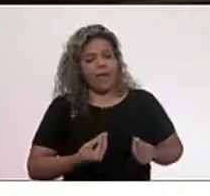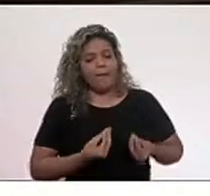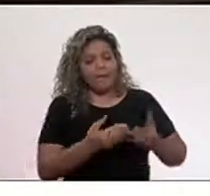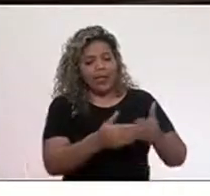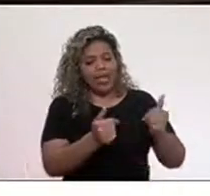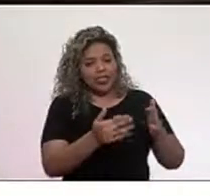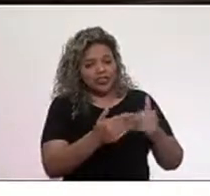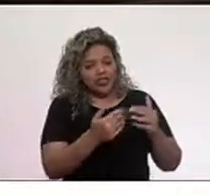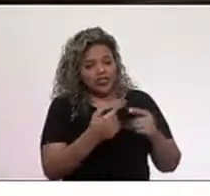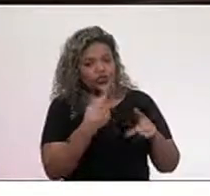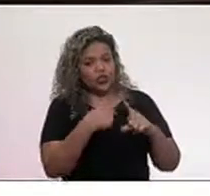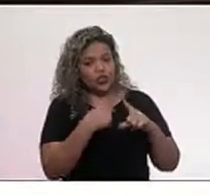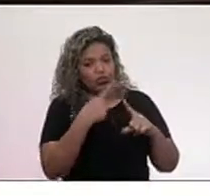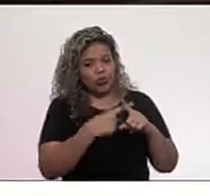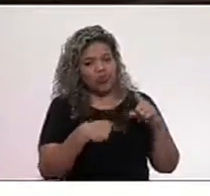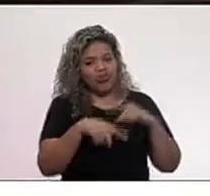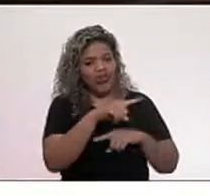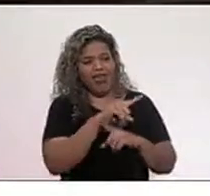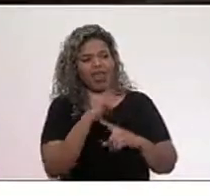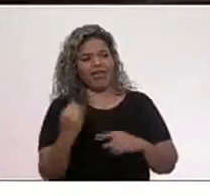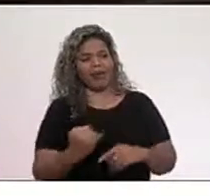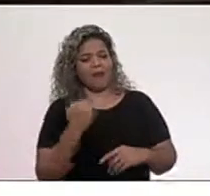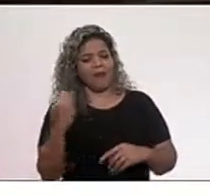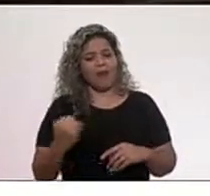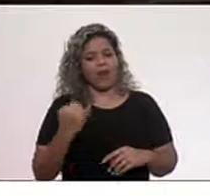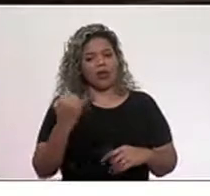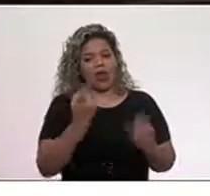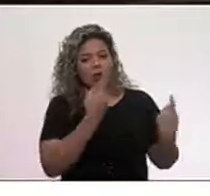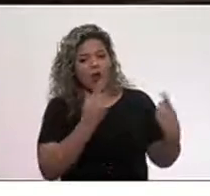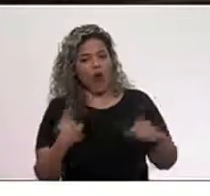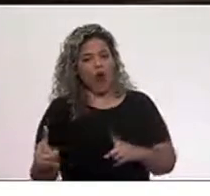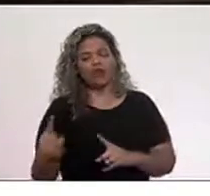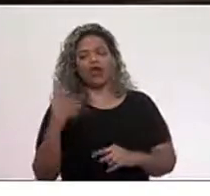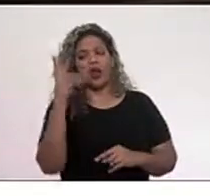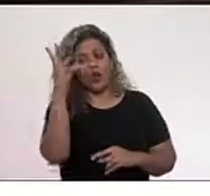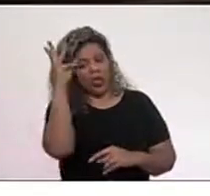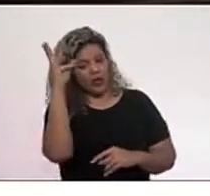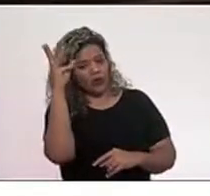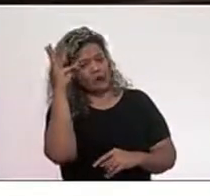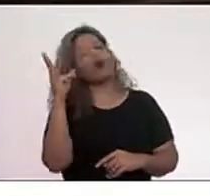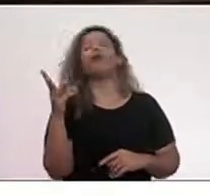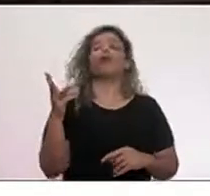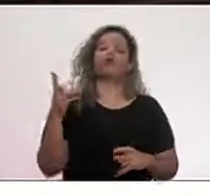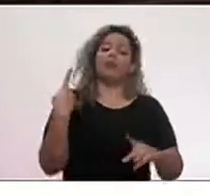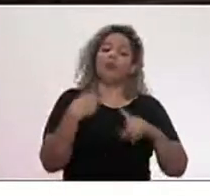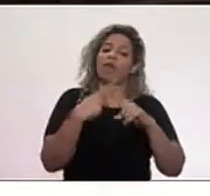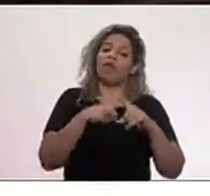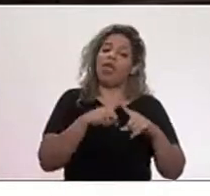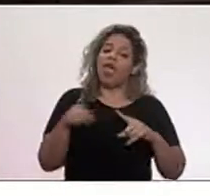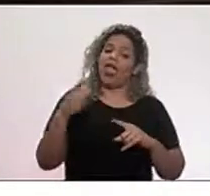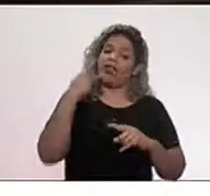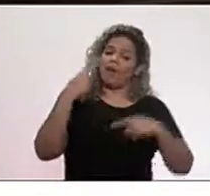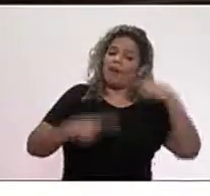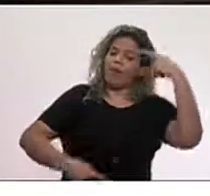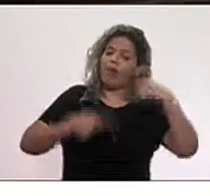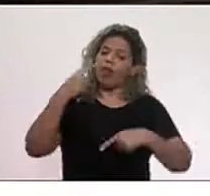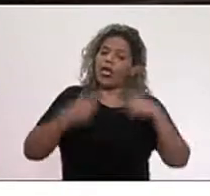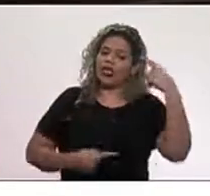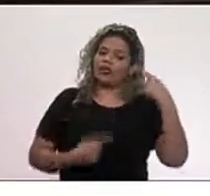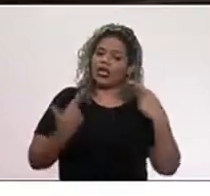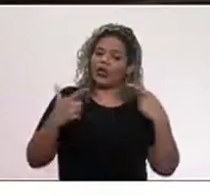descumprimento de preceito fundamental contra o governador Wilson Witzel, pela sua política de